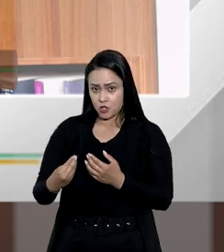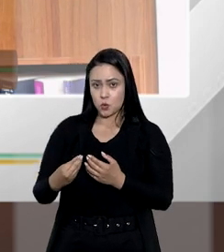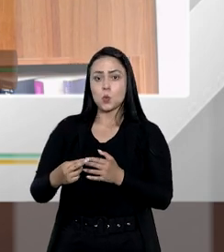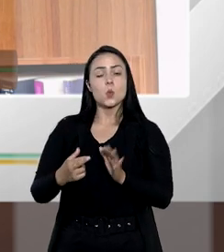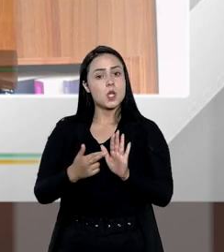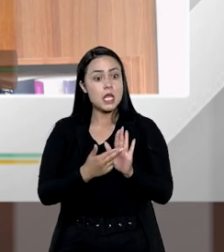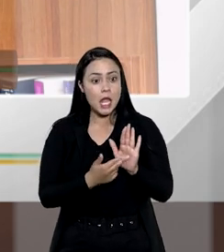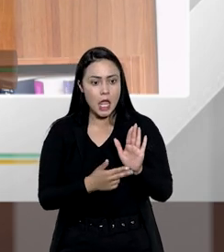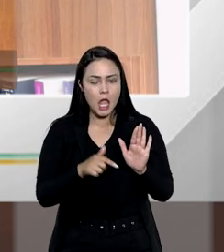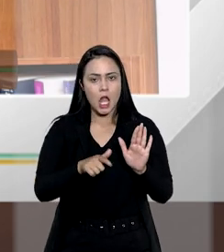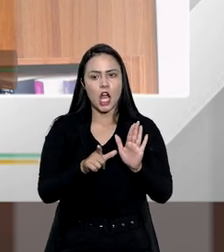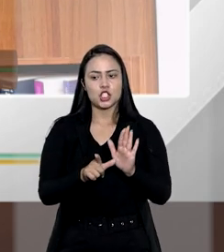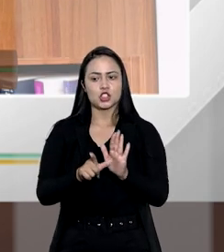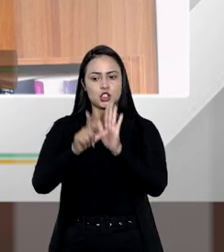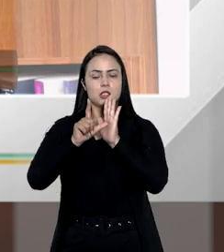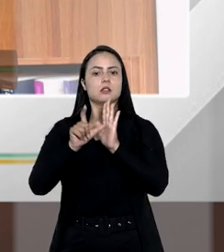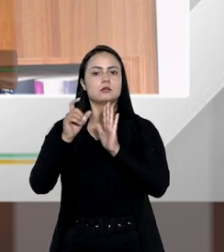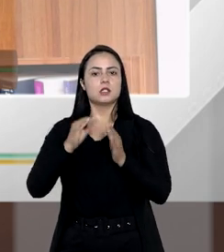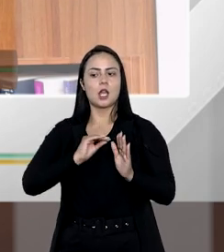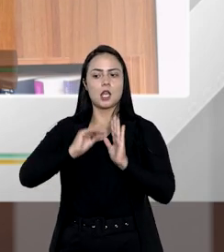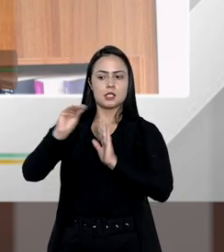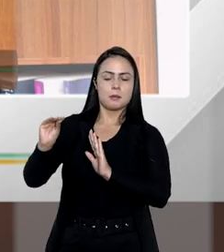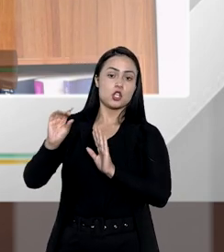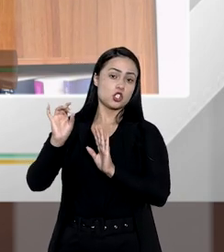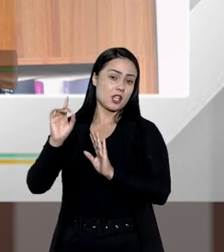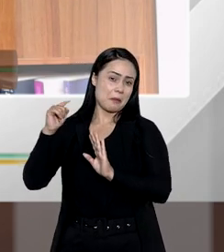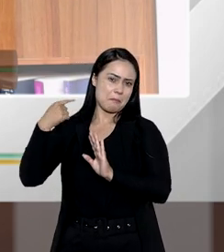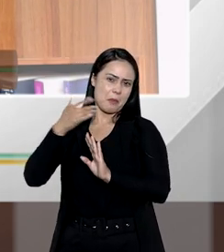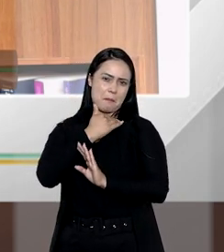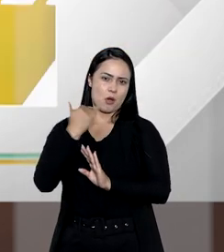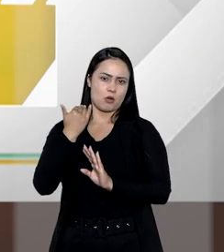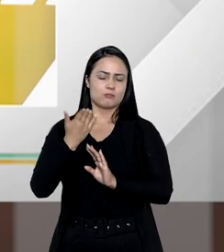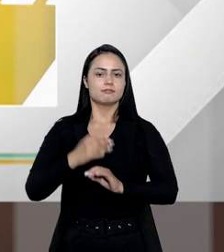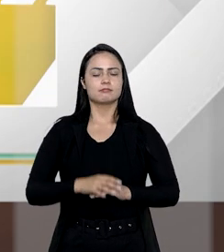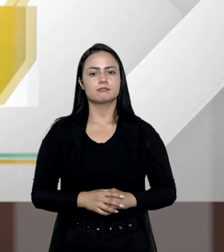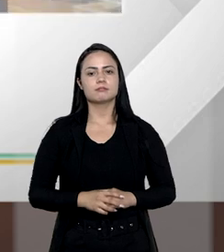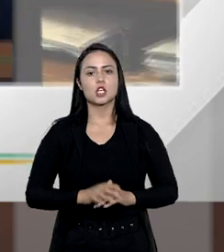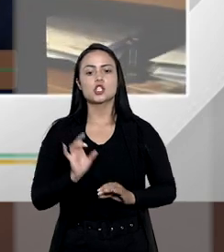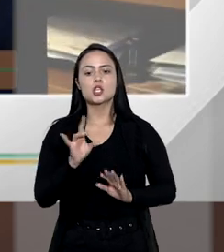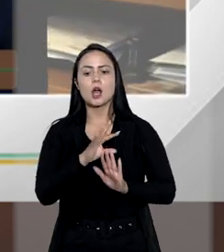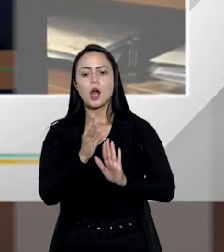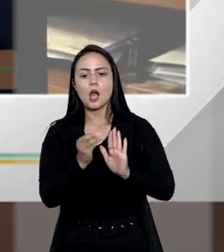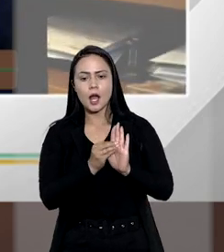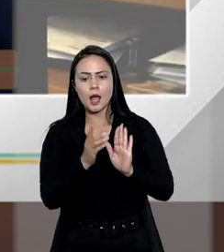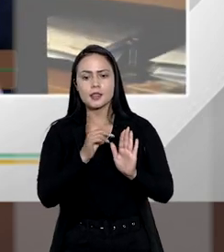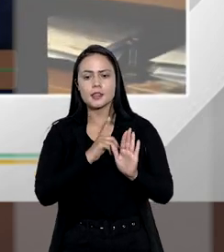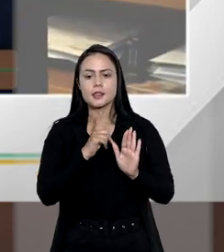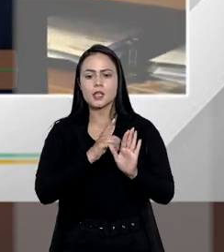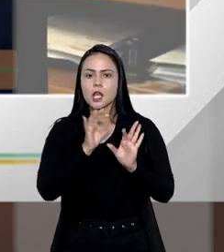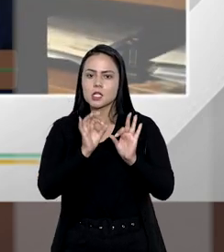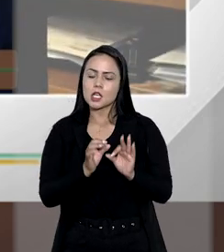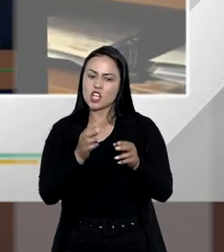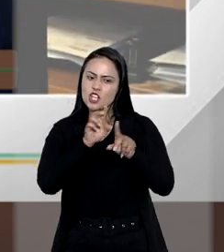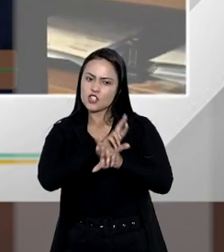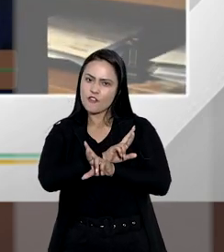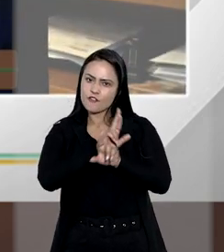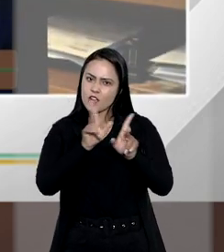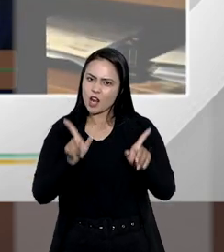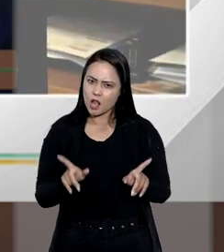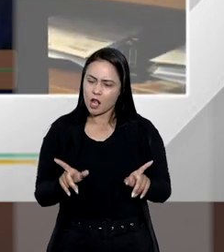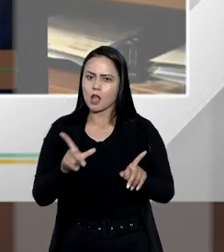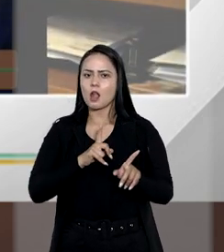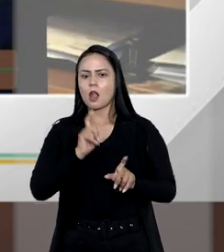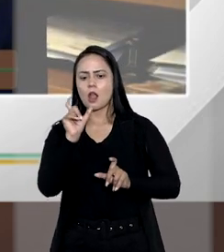eu estou, em regra, adiantando aquilo que ele receberia apenas na minha morte. Eu só queria acrescentar que existe uma certa divergência